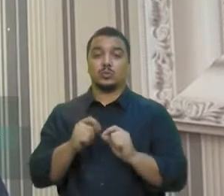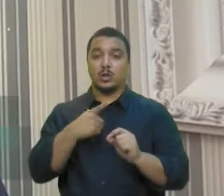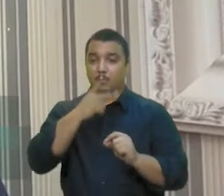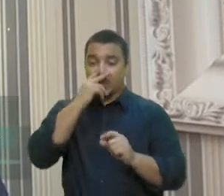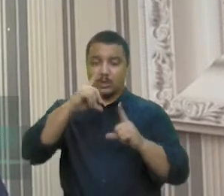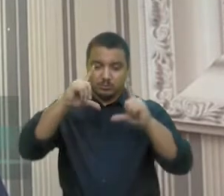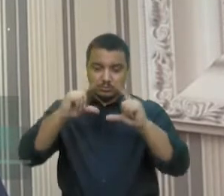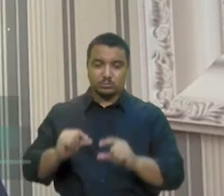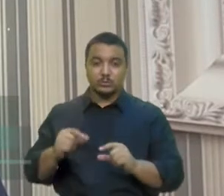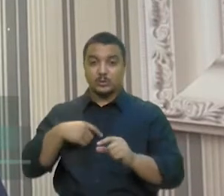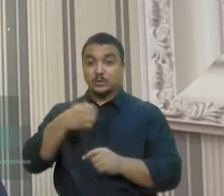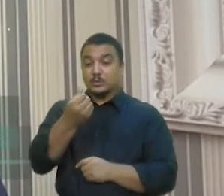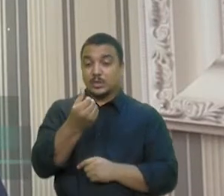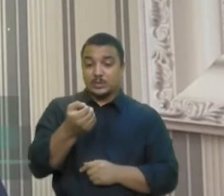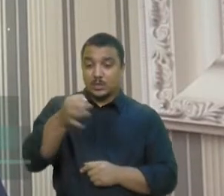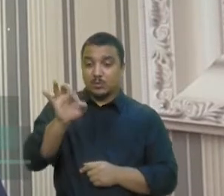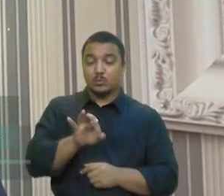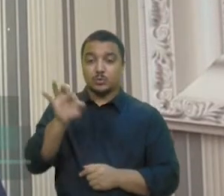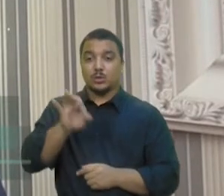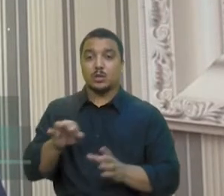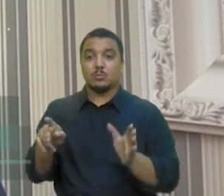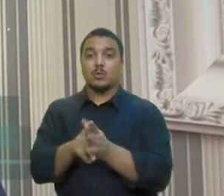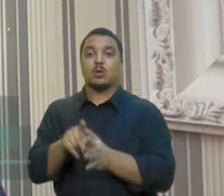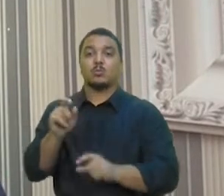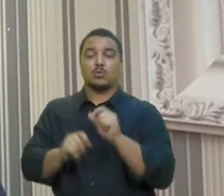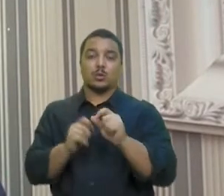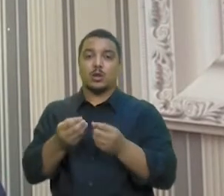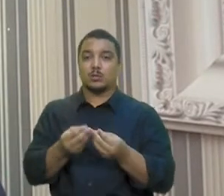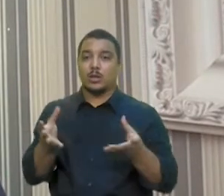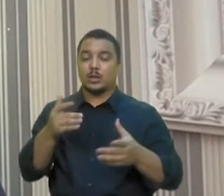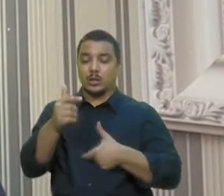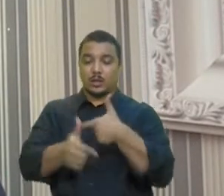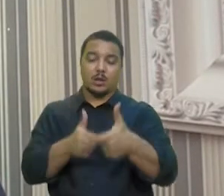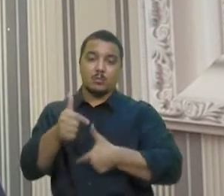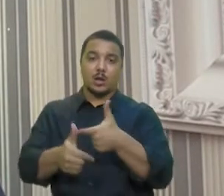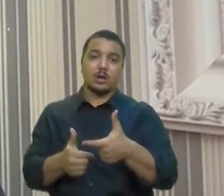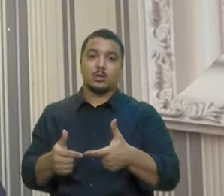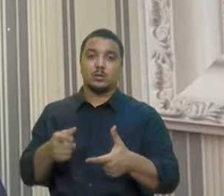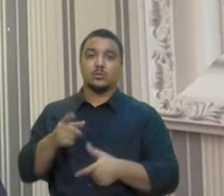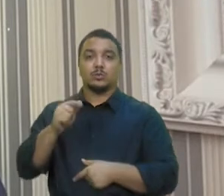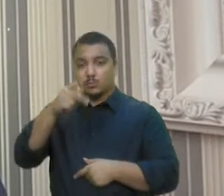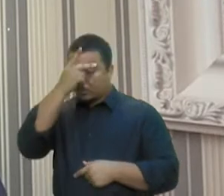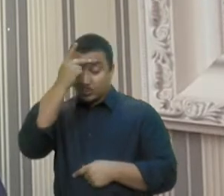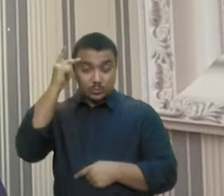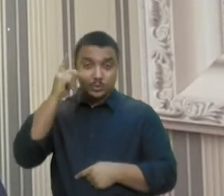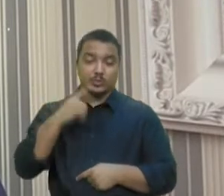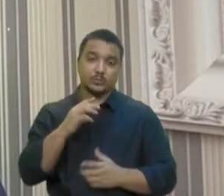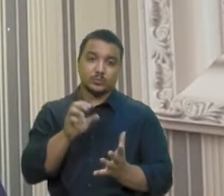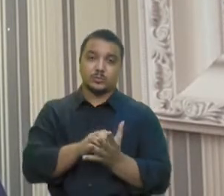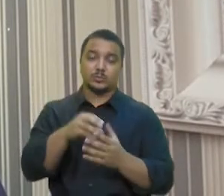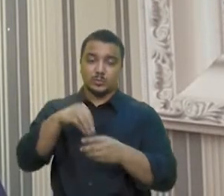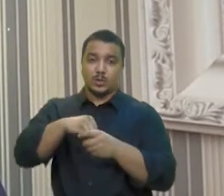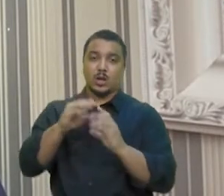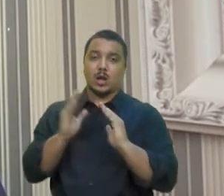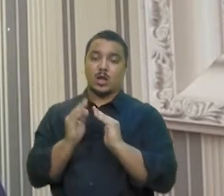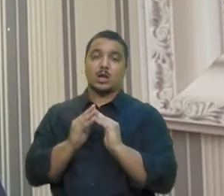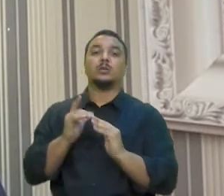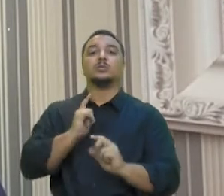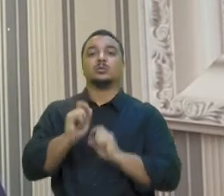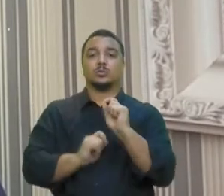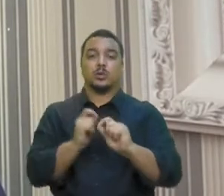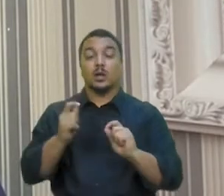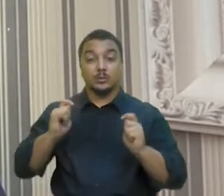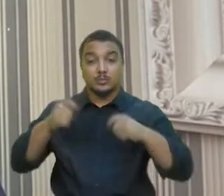mais de 60% da oferta de trabalho para os domésticos, mostra a importância de medidas